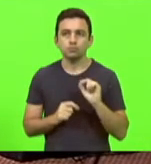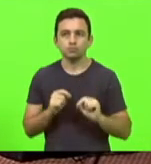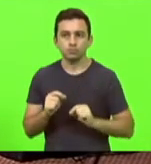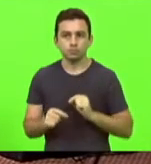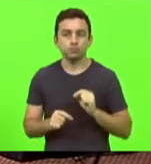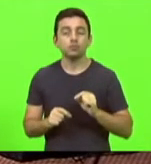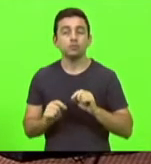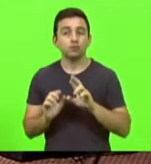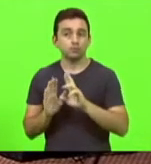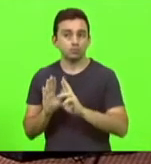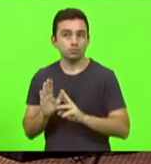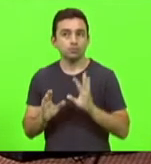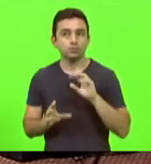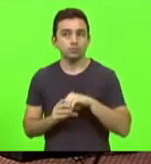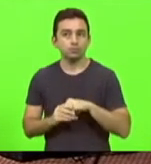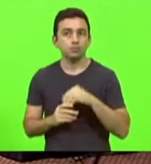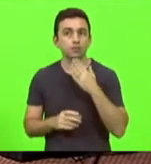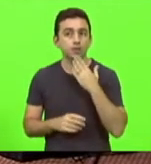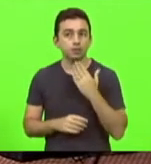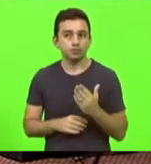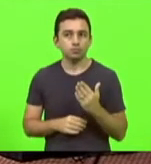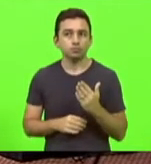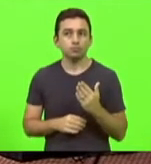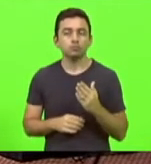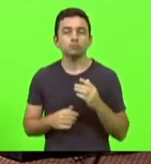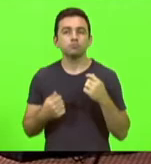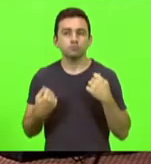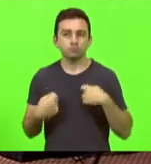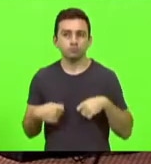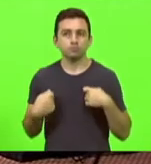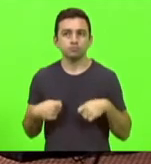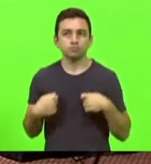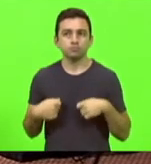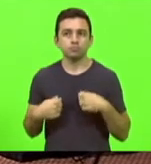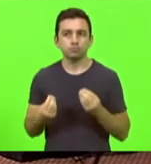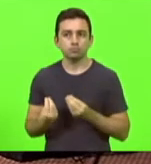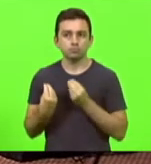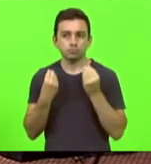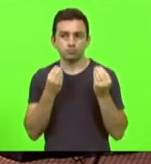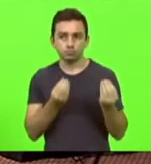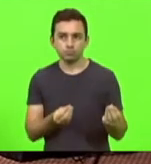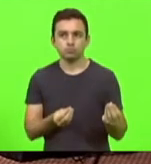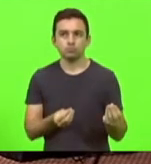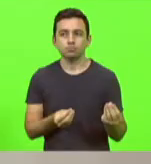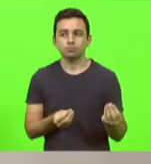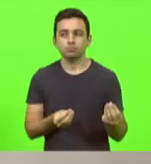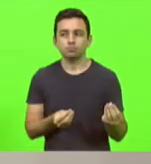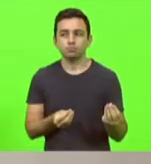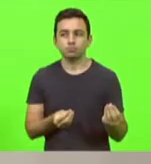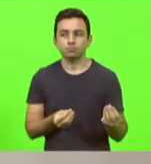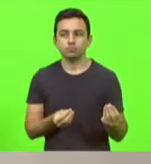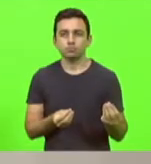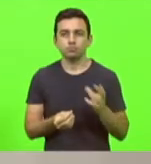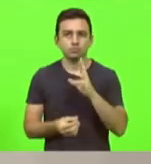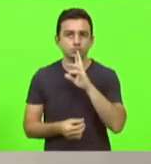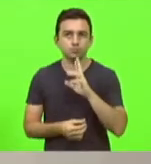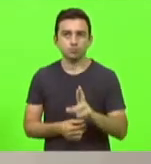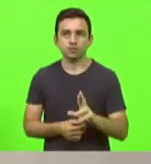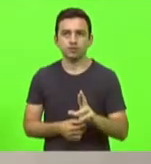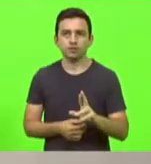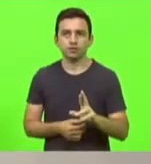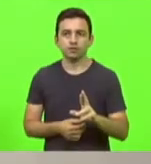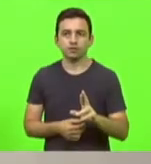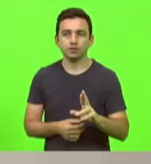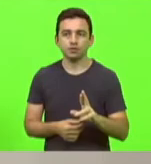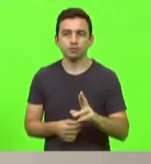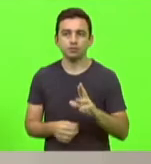interno, solicito que se proceda à entrega do boletim com o resultado da eleição